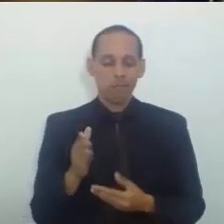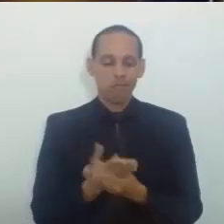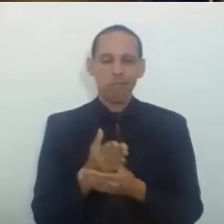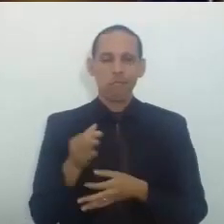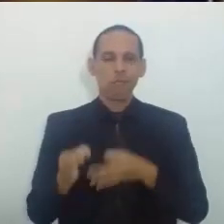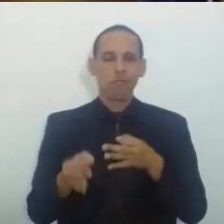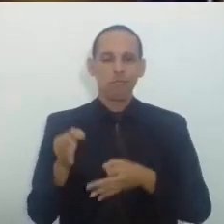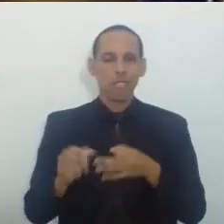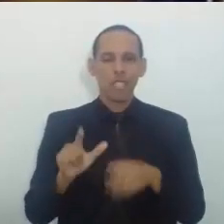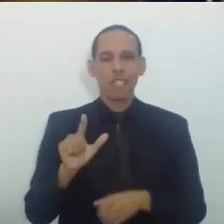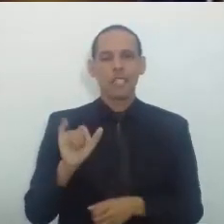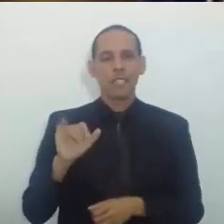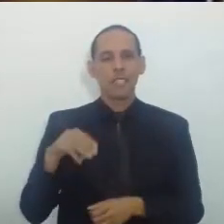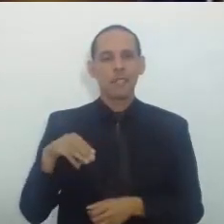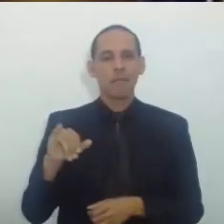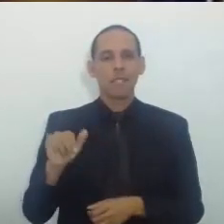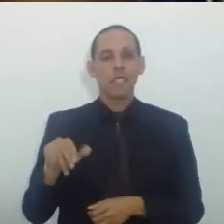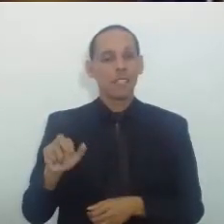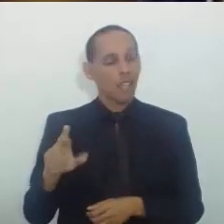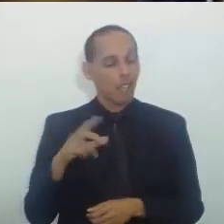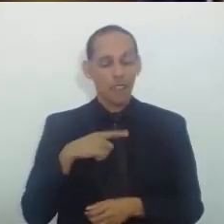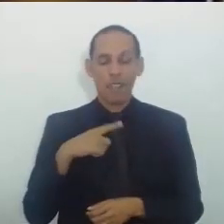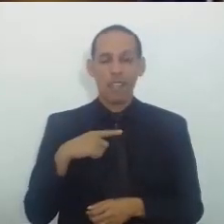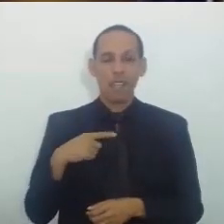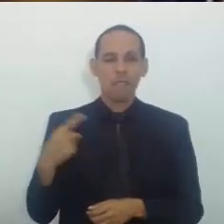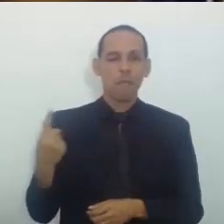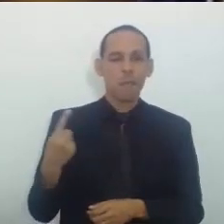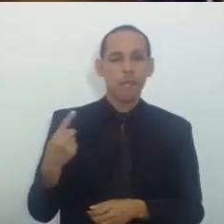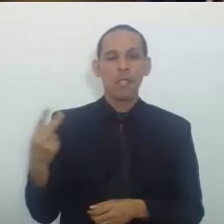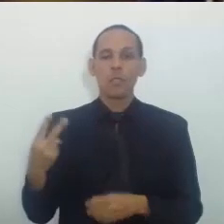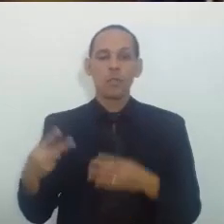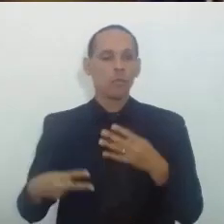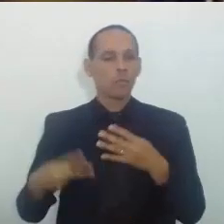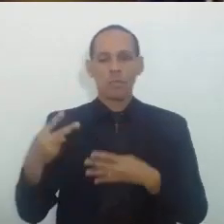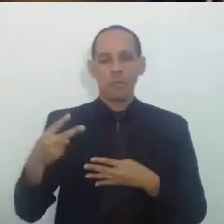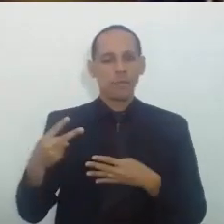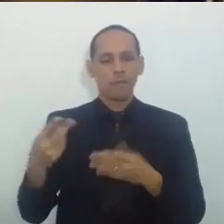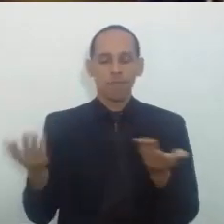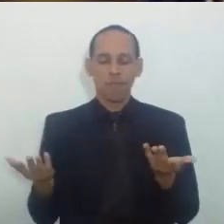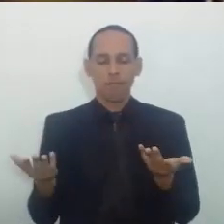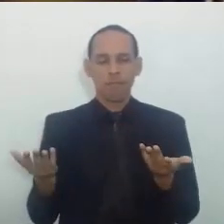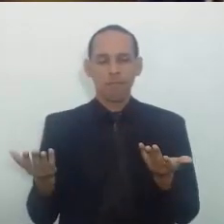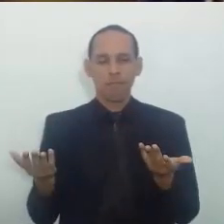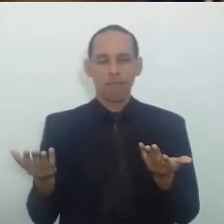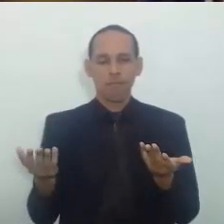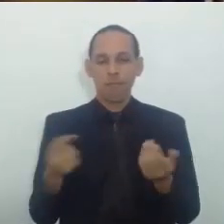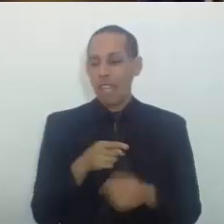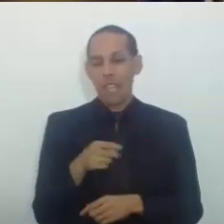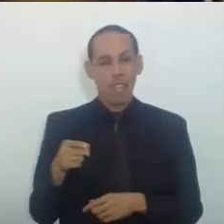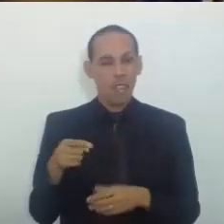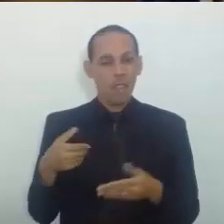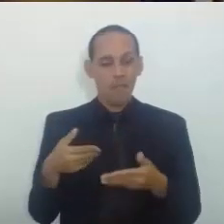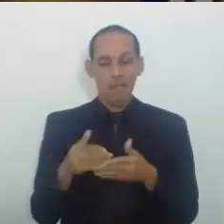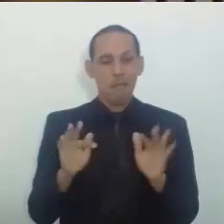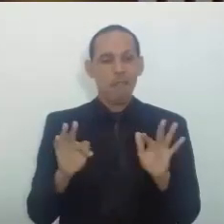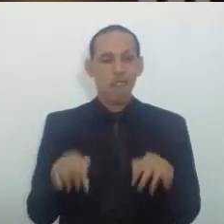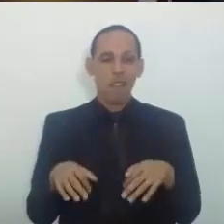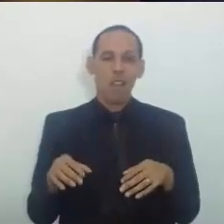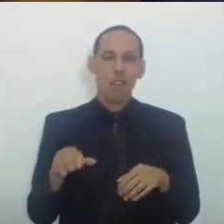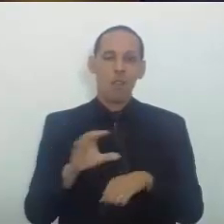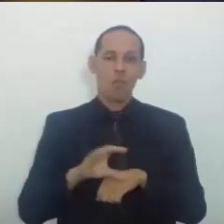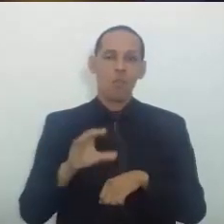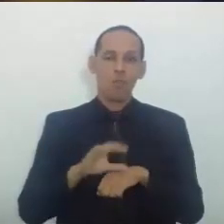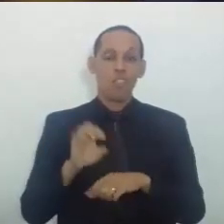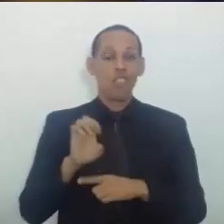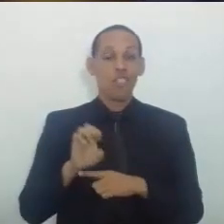curso Com a liminar Ou de primeiro grau Ou de segundo E estão prestes A concluir O Estado Já investiu